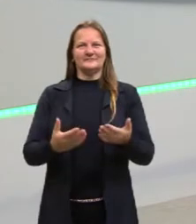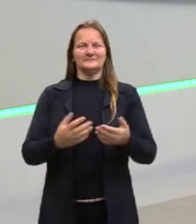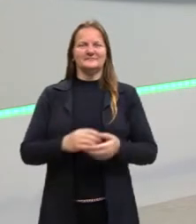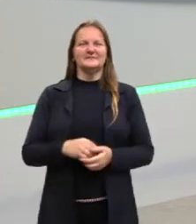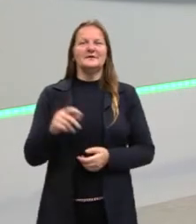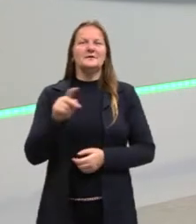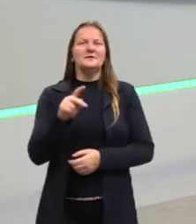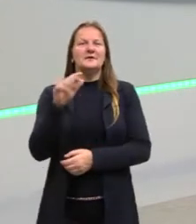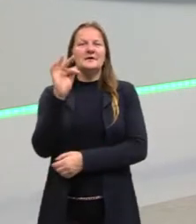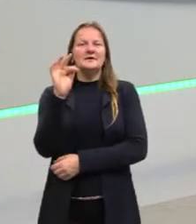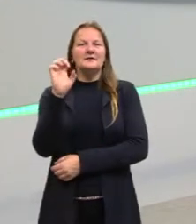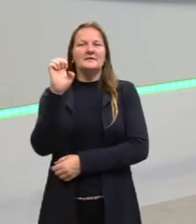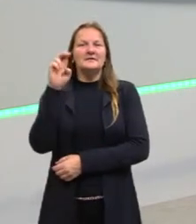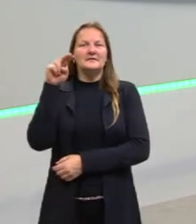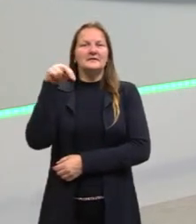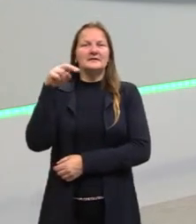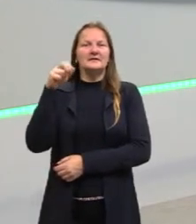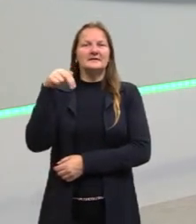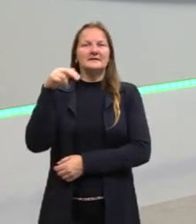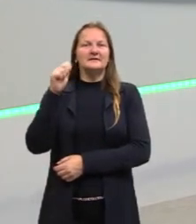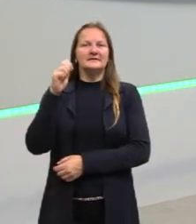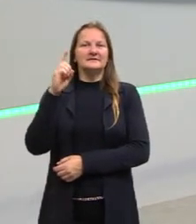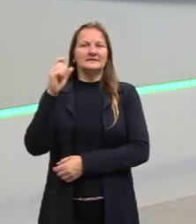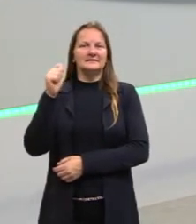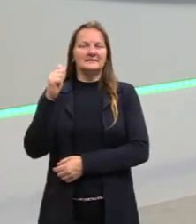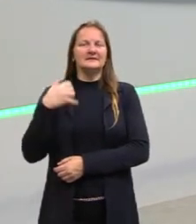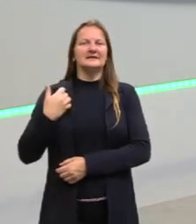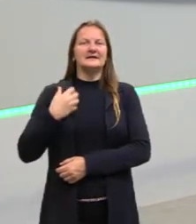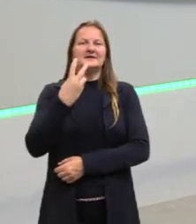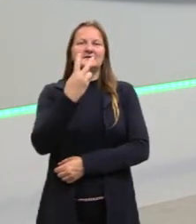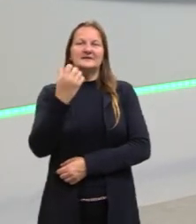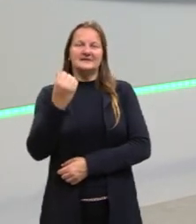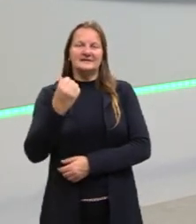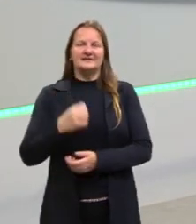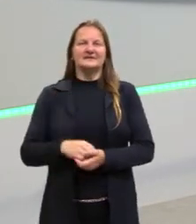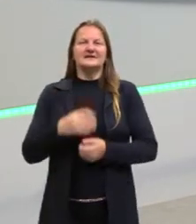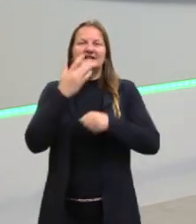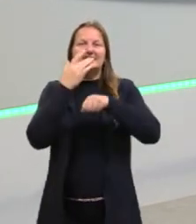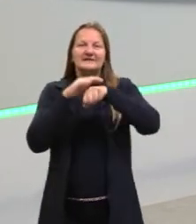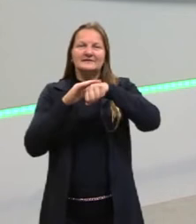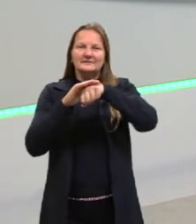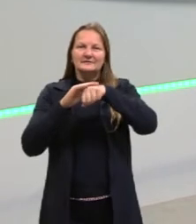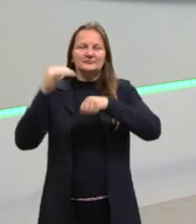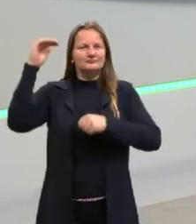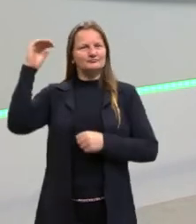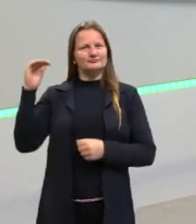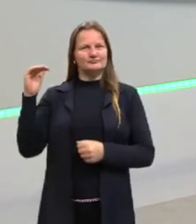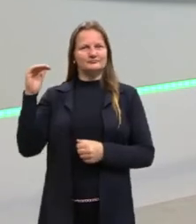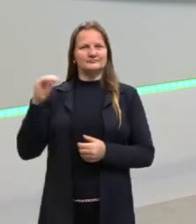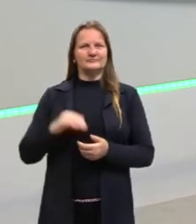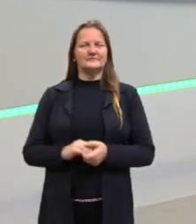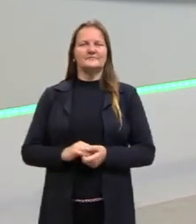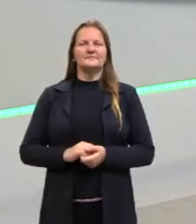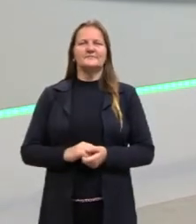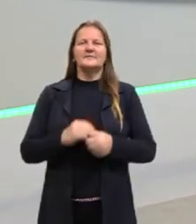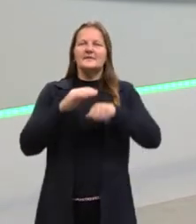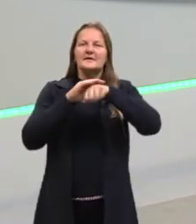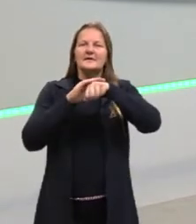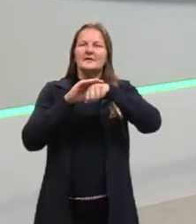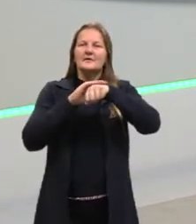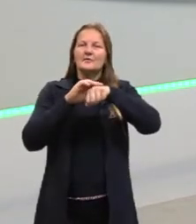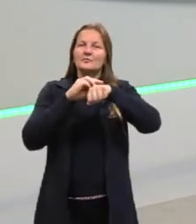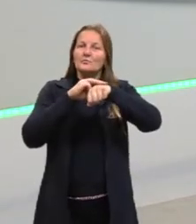Eu sou a professora Fernanda, tenho 26 anos, sou branca, de baixa estatura, cabelos castanhos